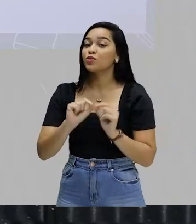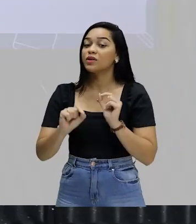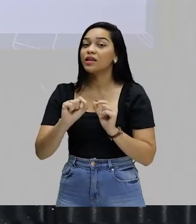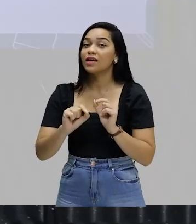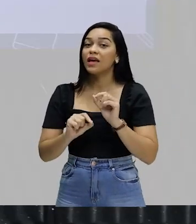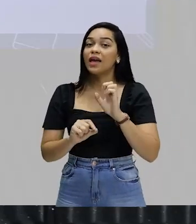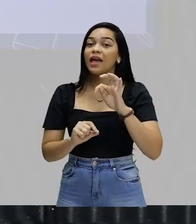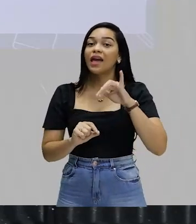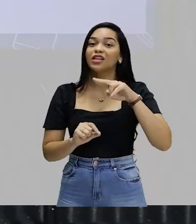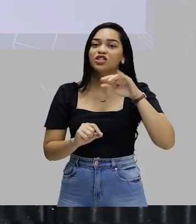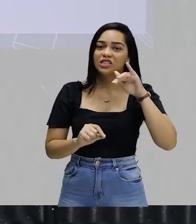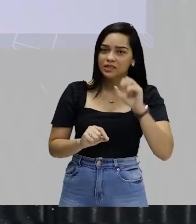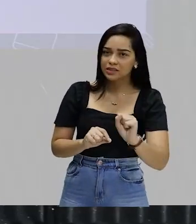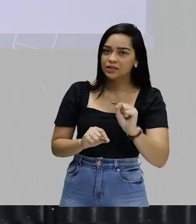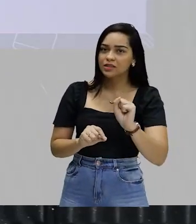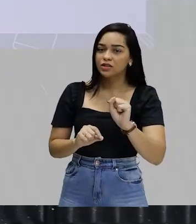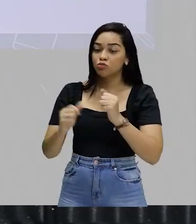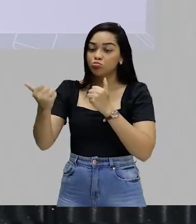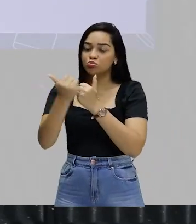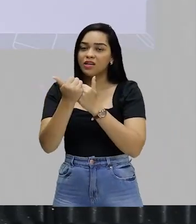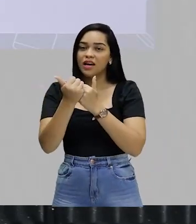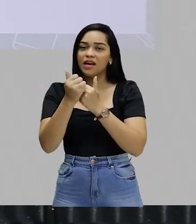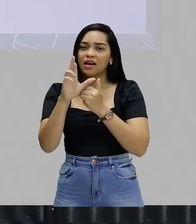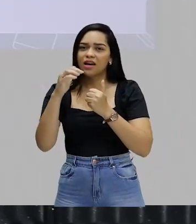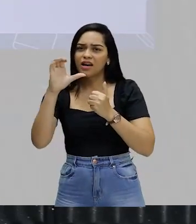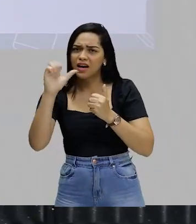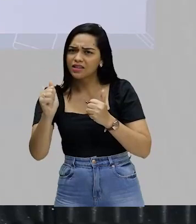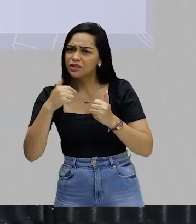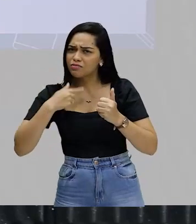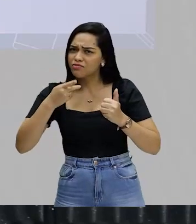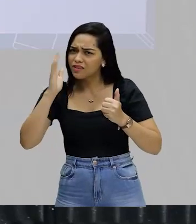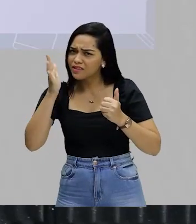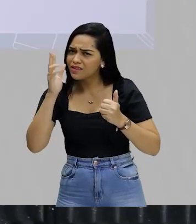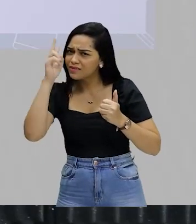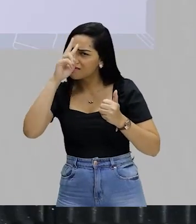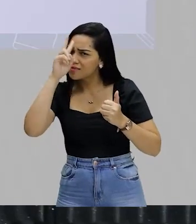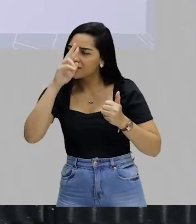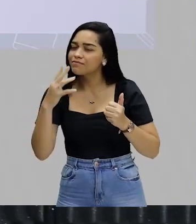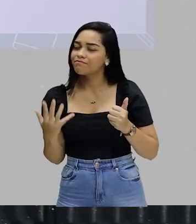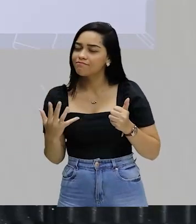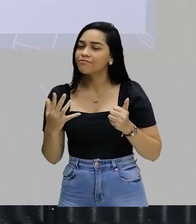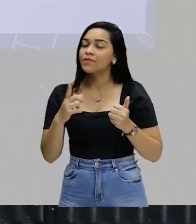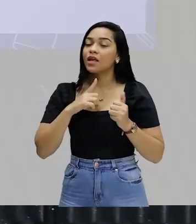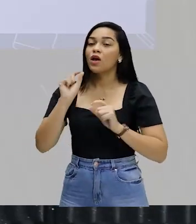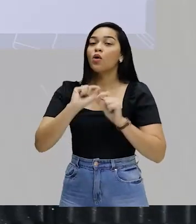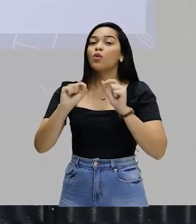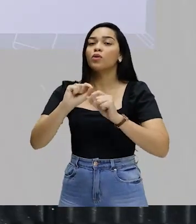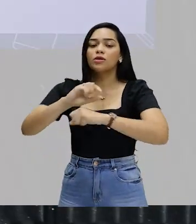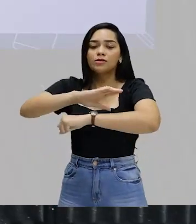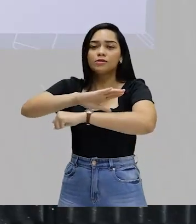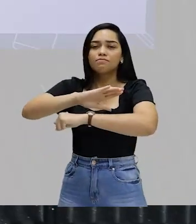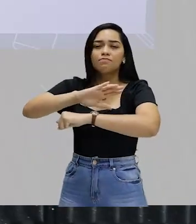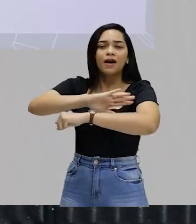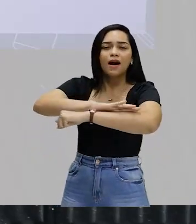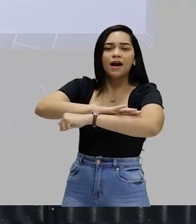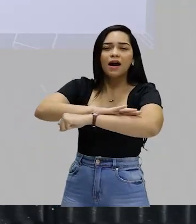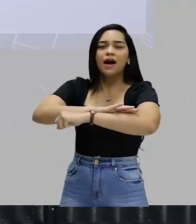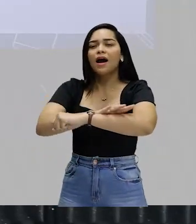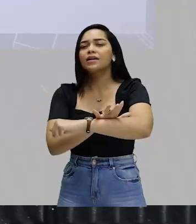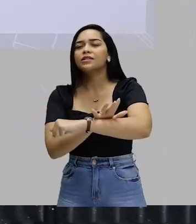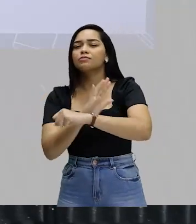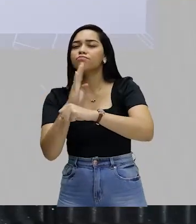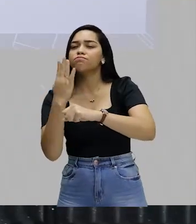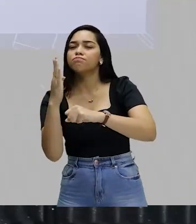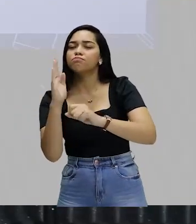são etnias no lugar de raça. Lembra que eu te falei isso? Pois é. Esse racismo biológico está